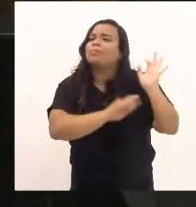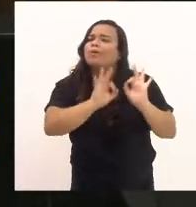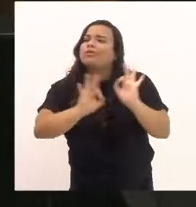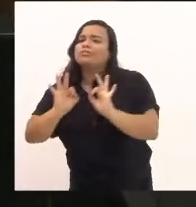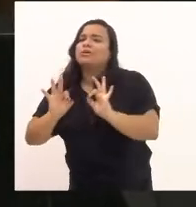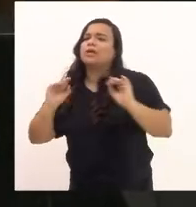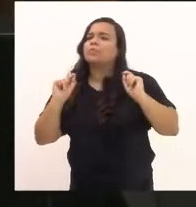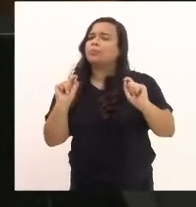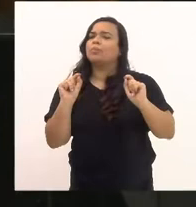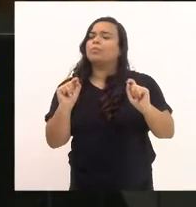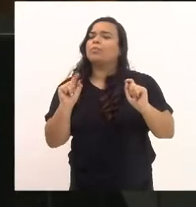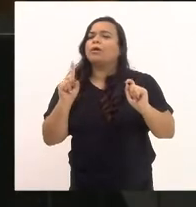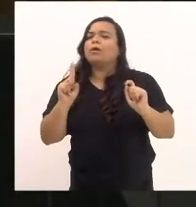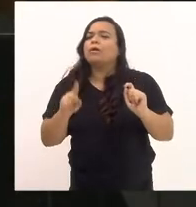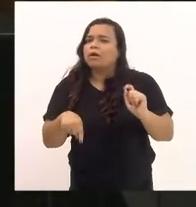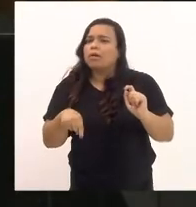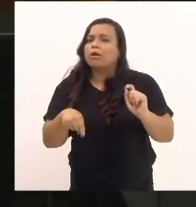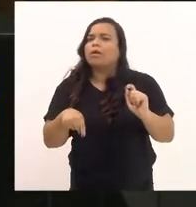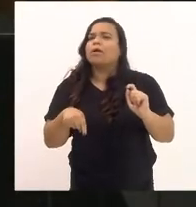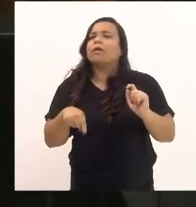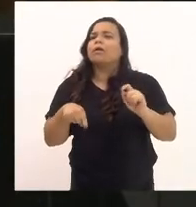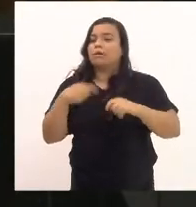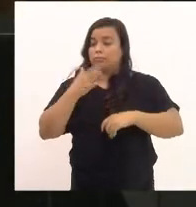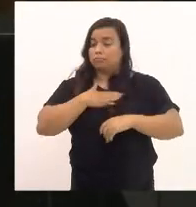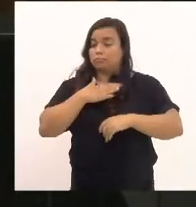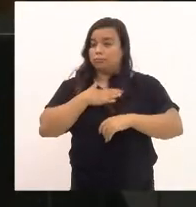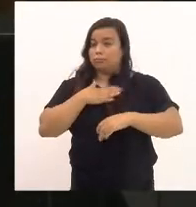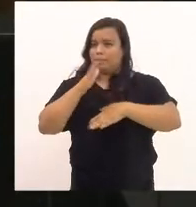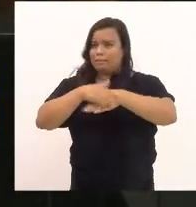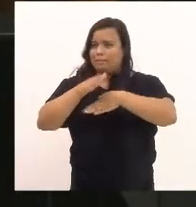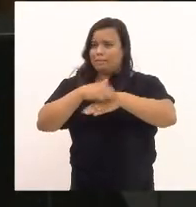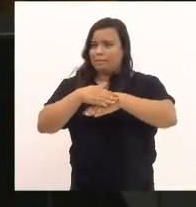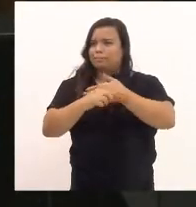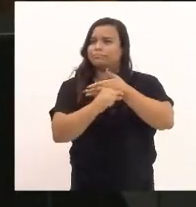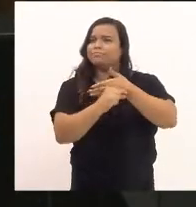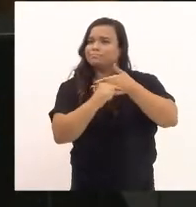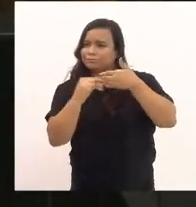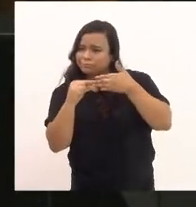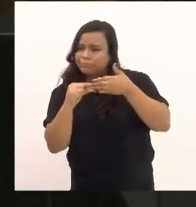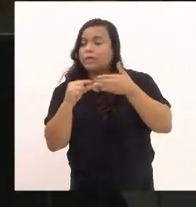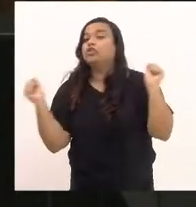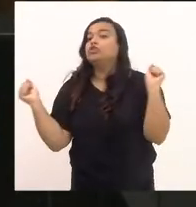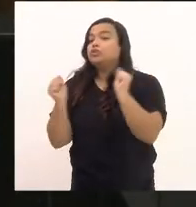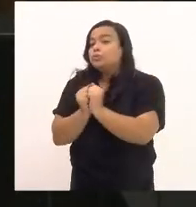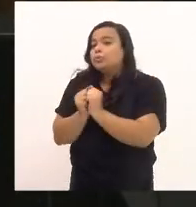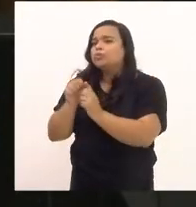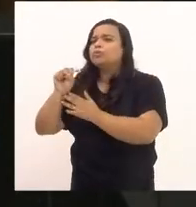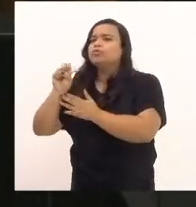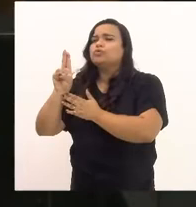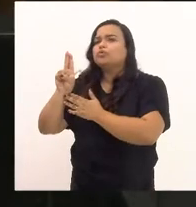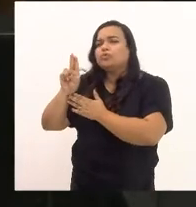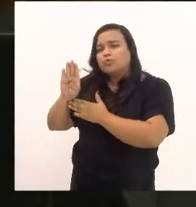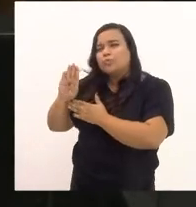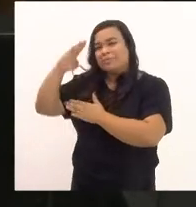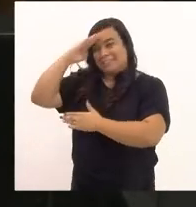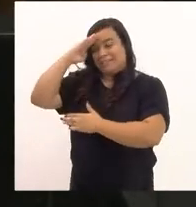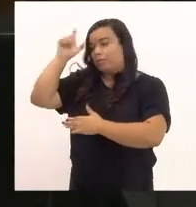que foi autor, em conjunto com o subtenente Bernardo,